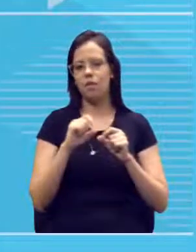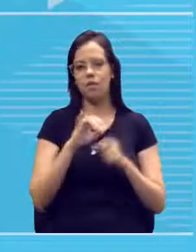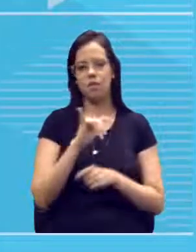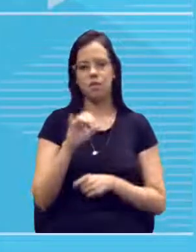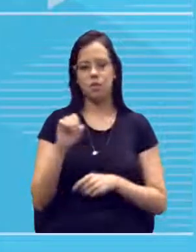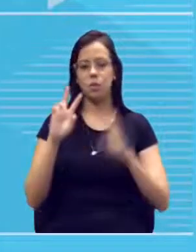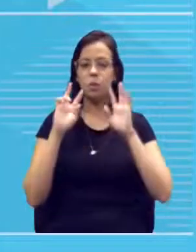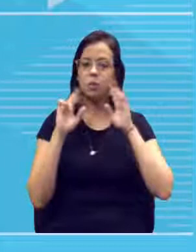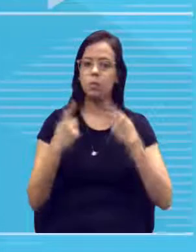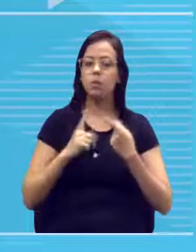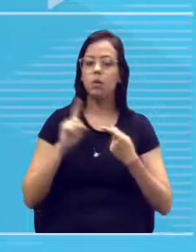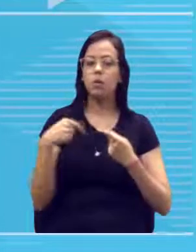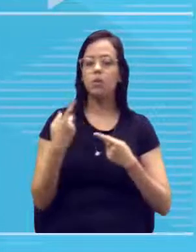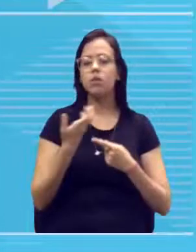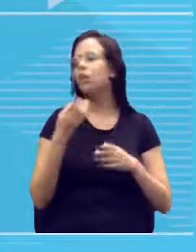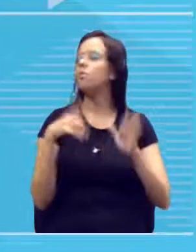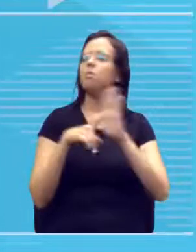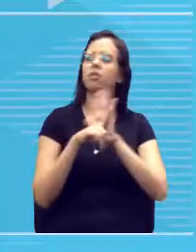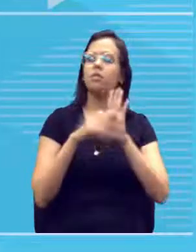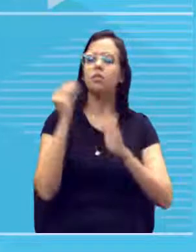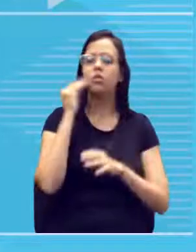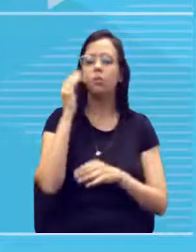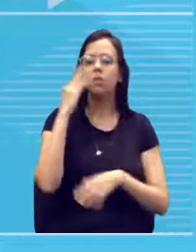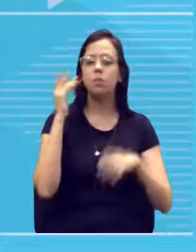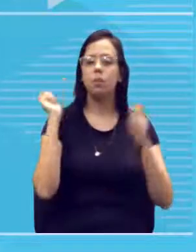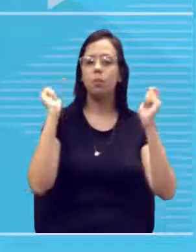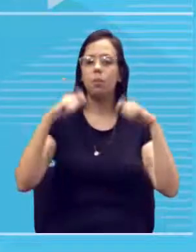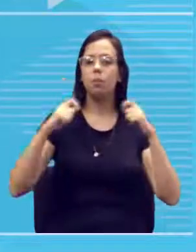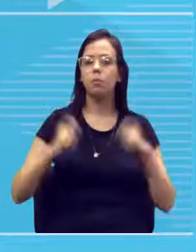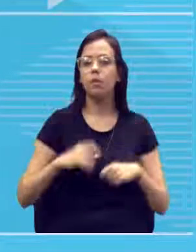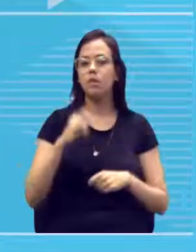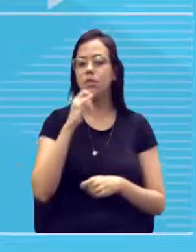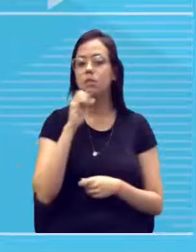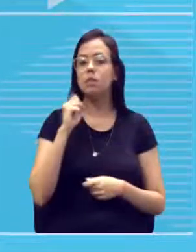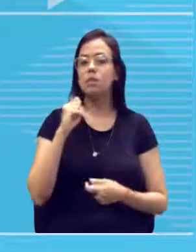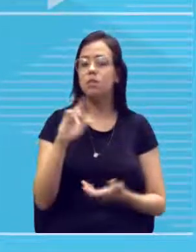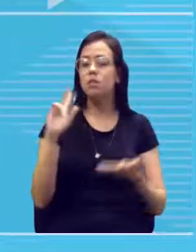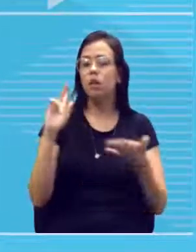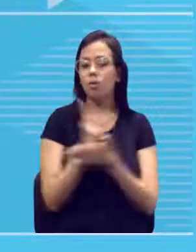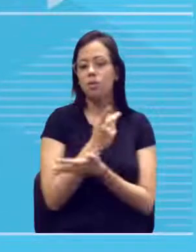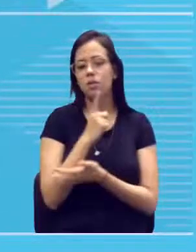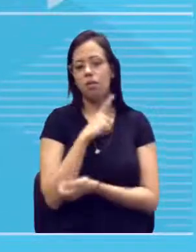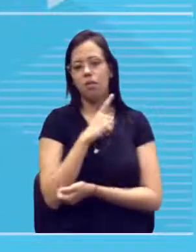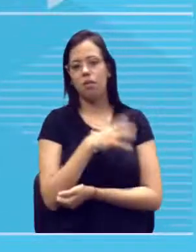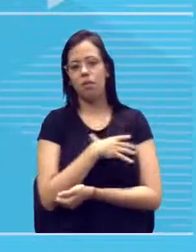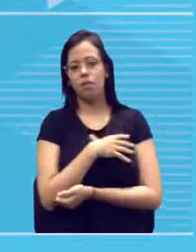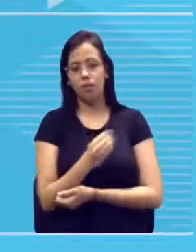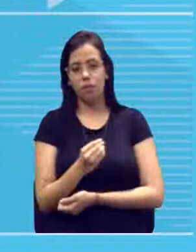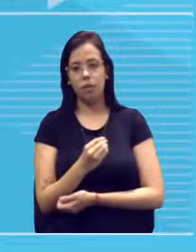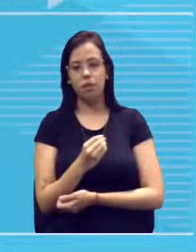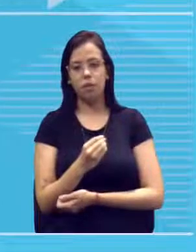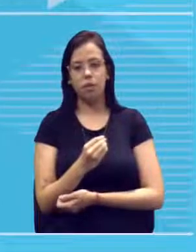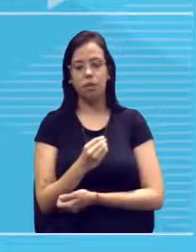quer testar para justamente saber a probabilidade de, porventura, eu tiver um filho, esse